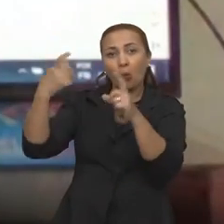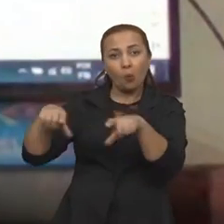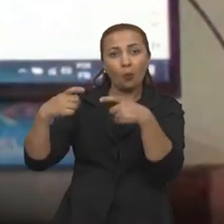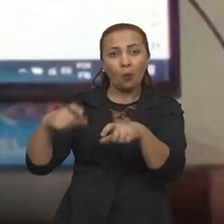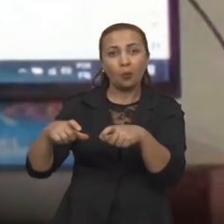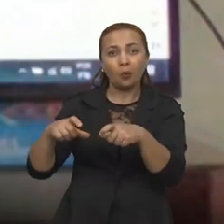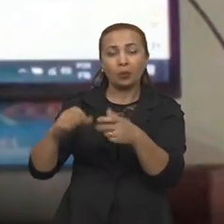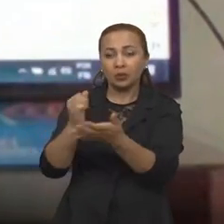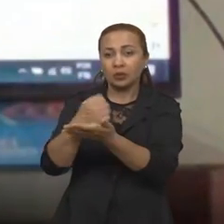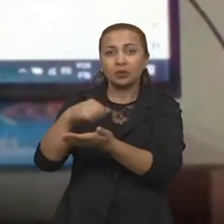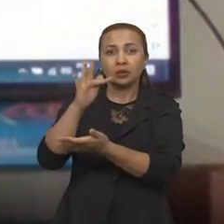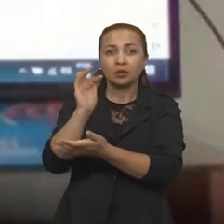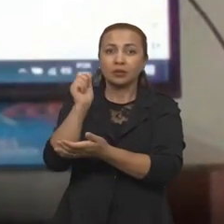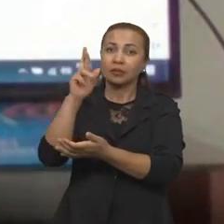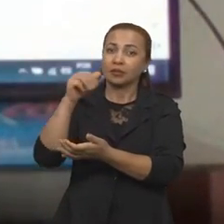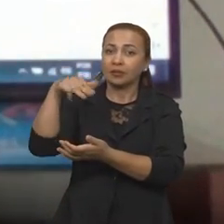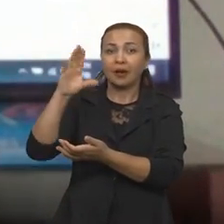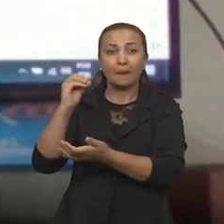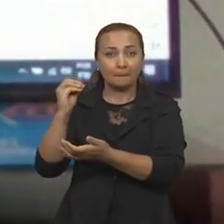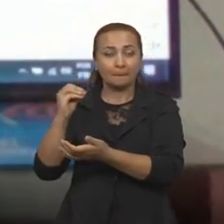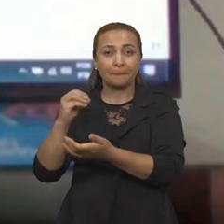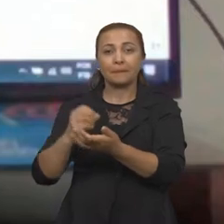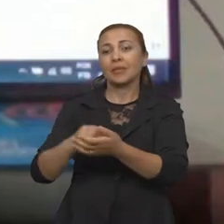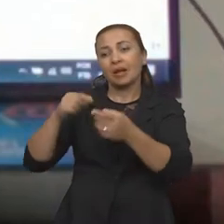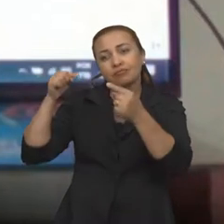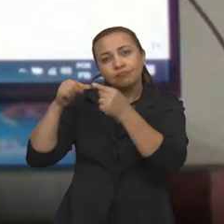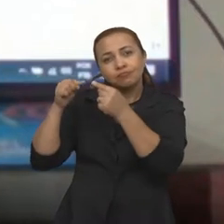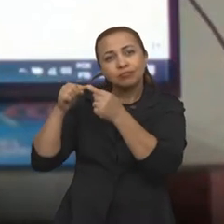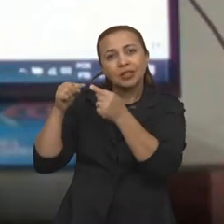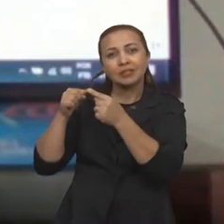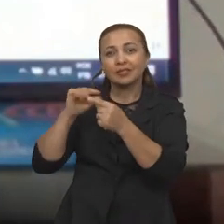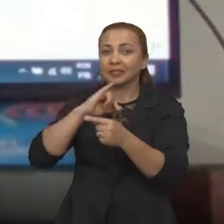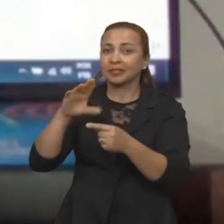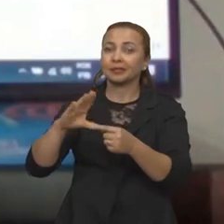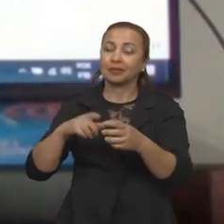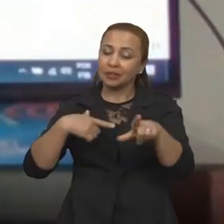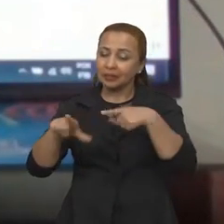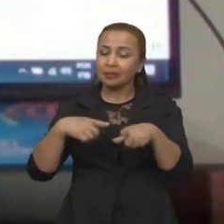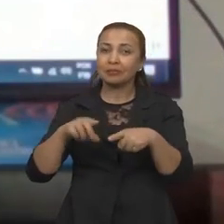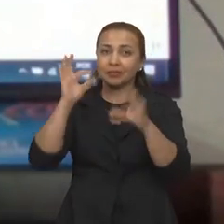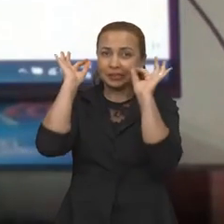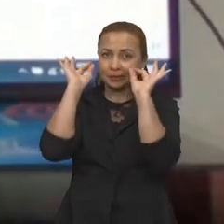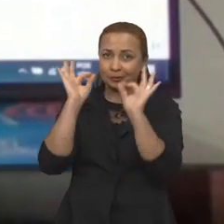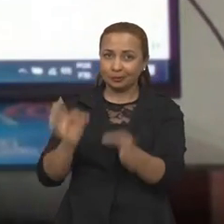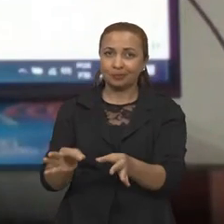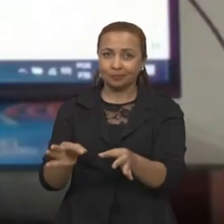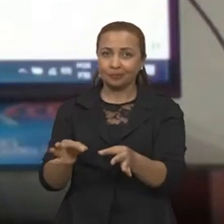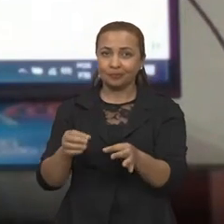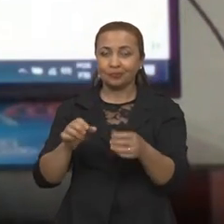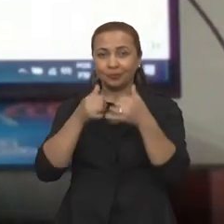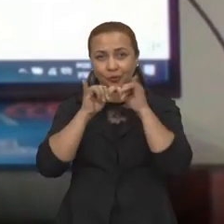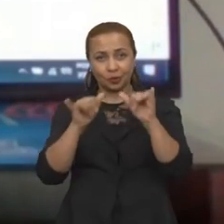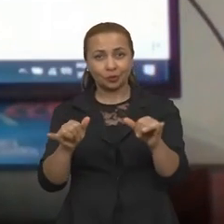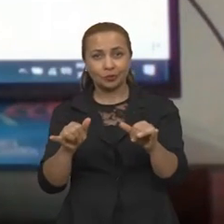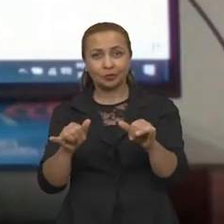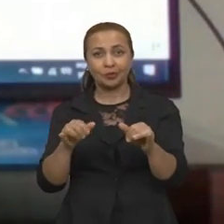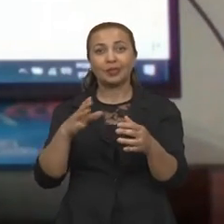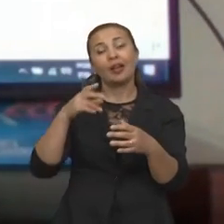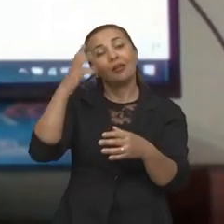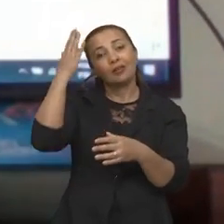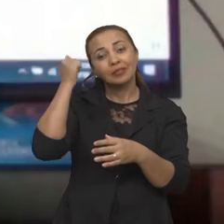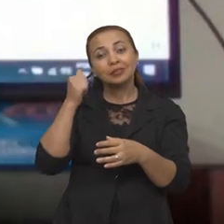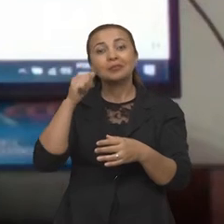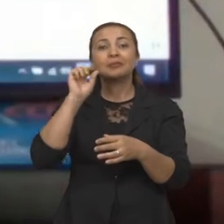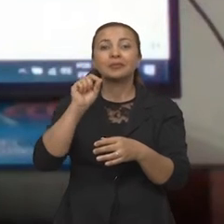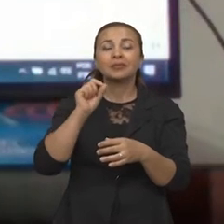onde o fármaco, detalhe em azul, interage. Caso essa interação seja efetiva, do ponto de vista energético, significa dizer que o meu